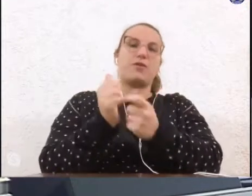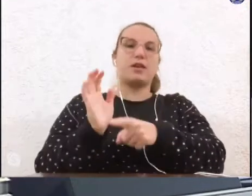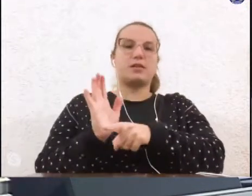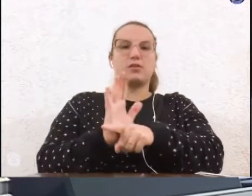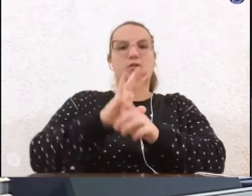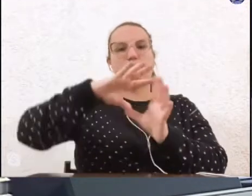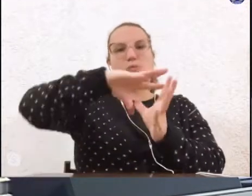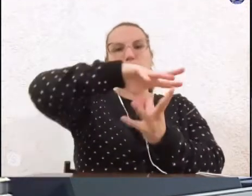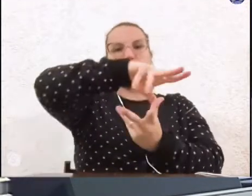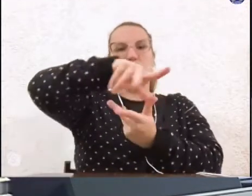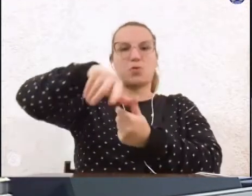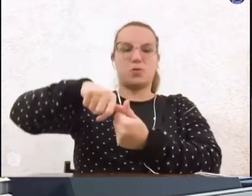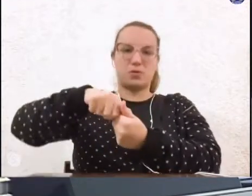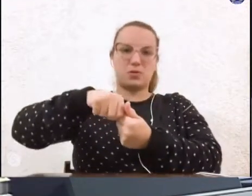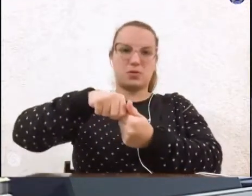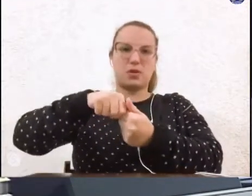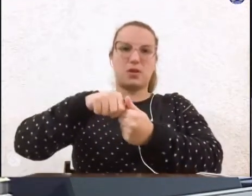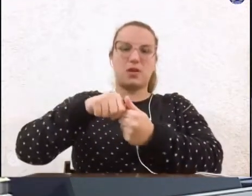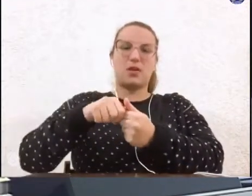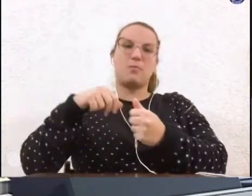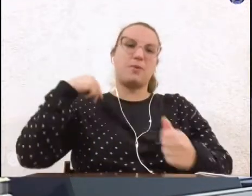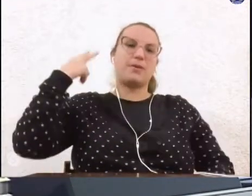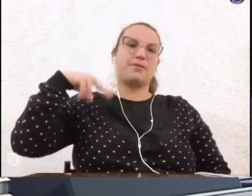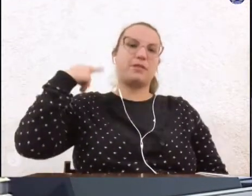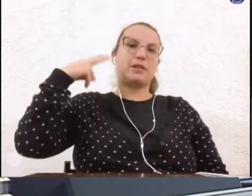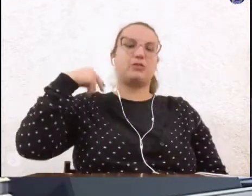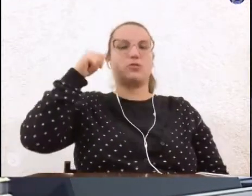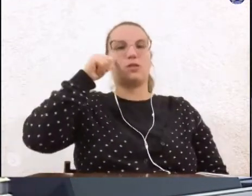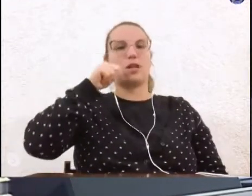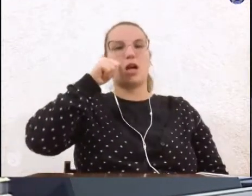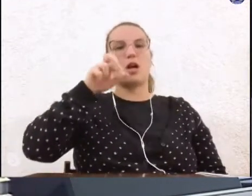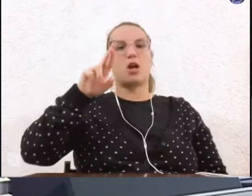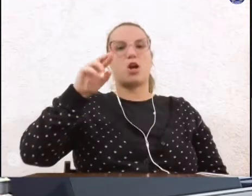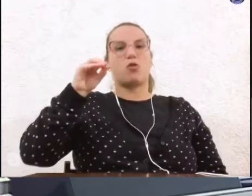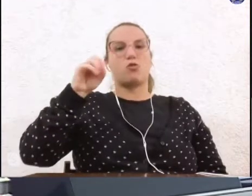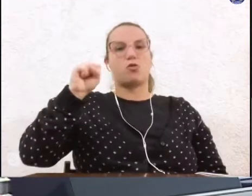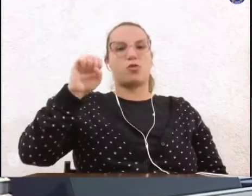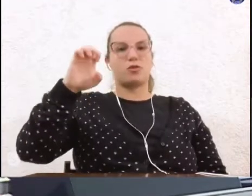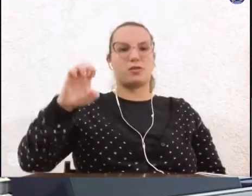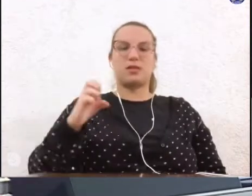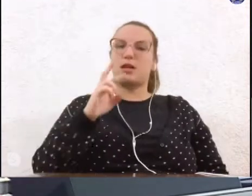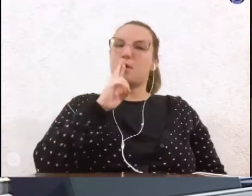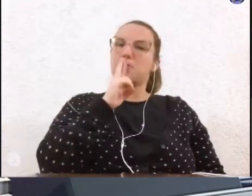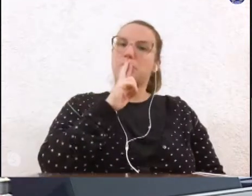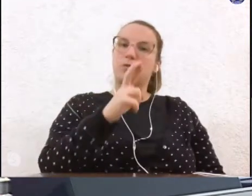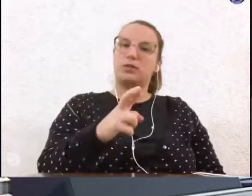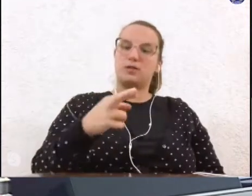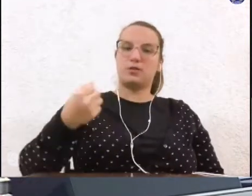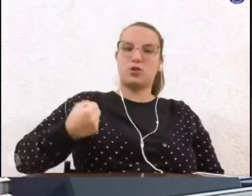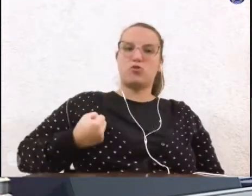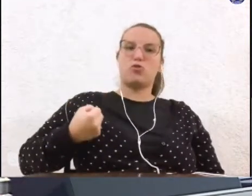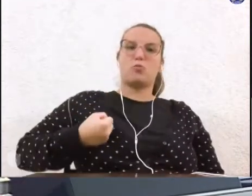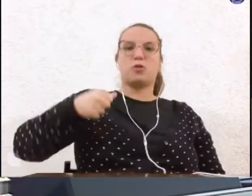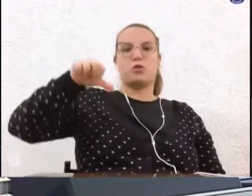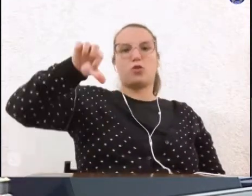Condema, para a vereadora Rosiello, respondendo o requerimento número 91.